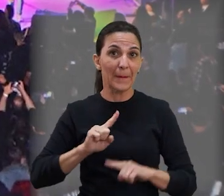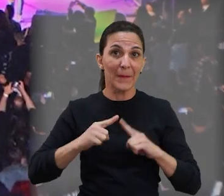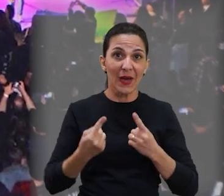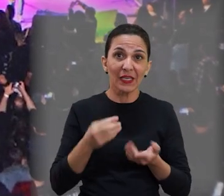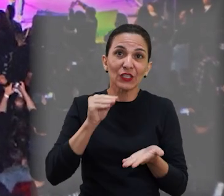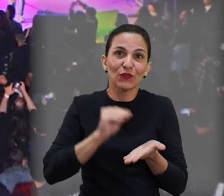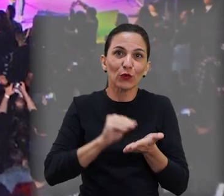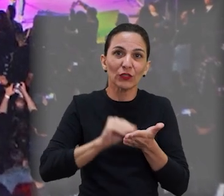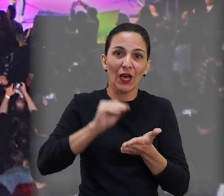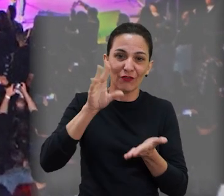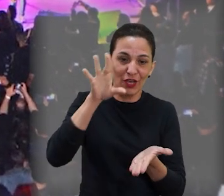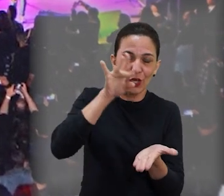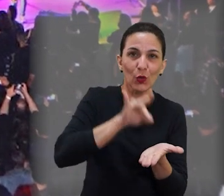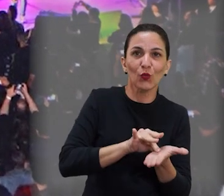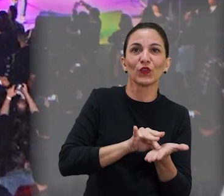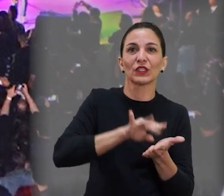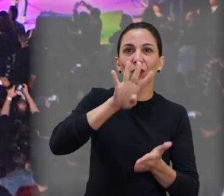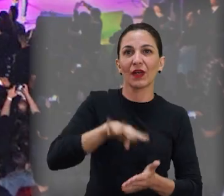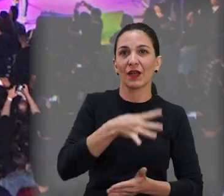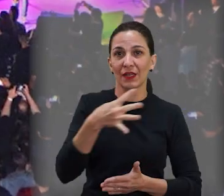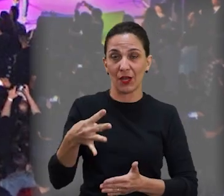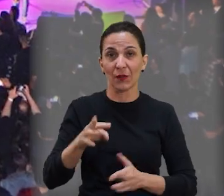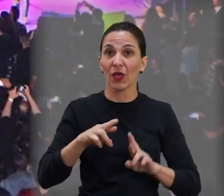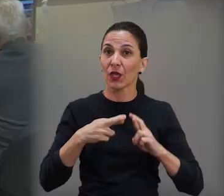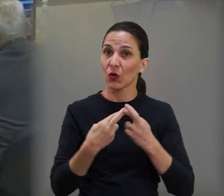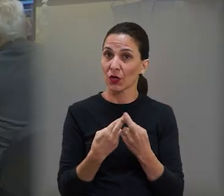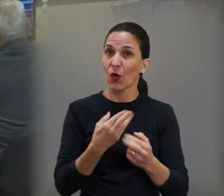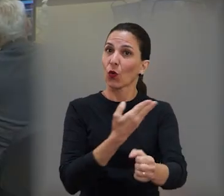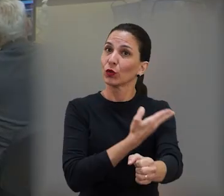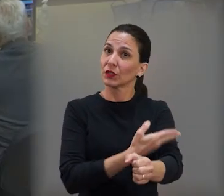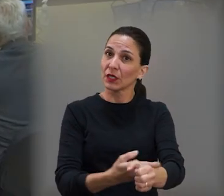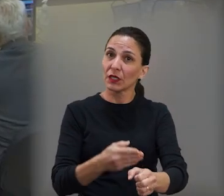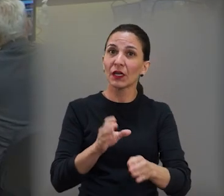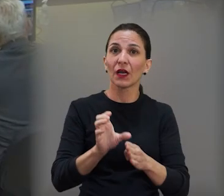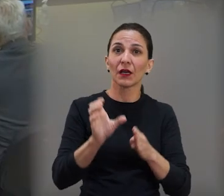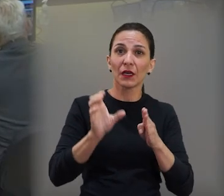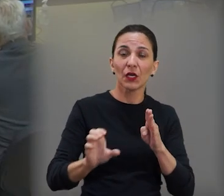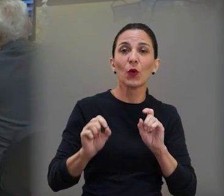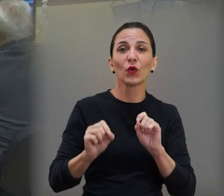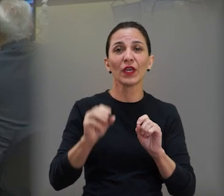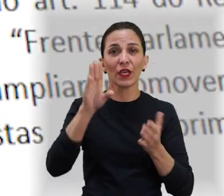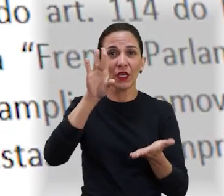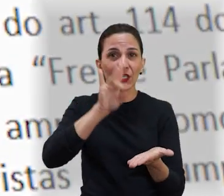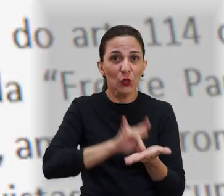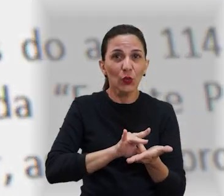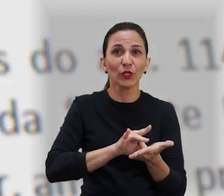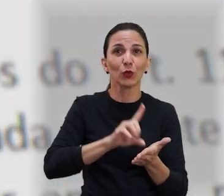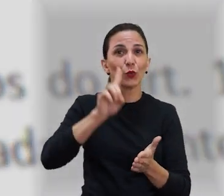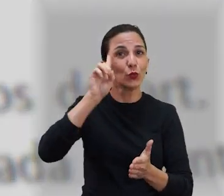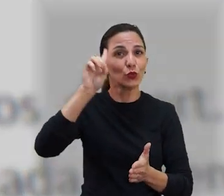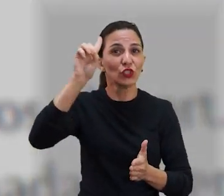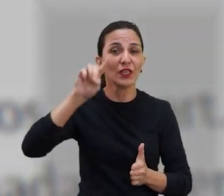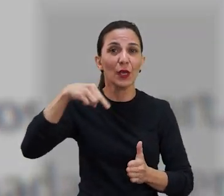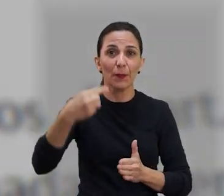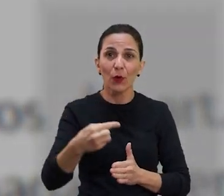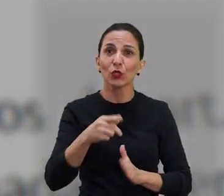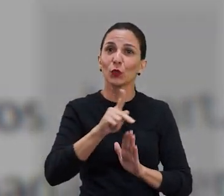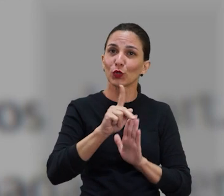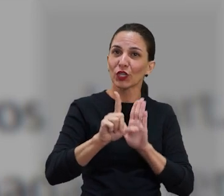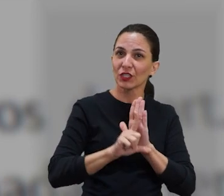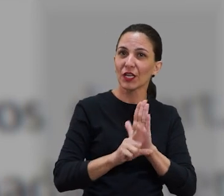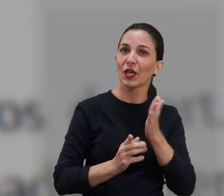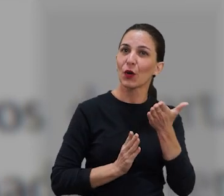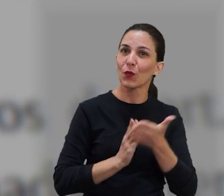não fazia parte do calendário oficial de eventos do município. Na última sessão ordinária da Câmara, a data foi incluída no calendário